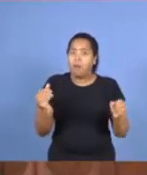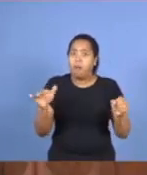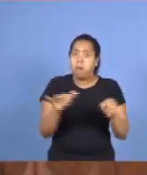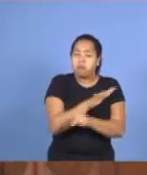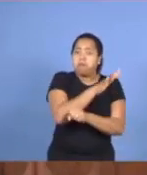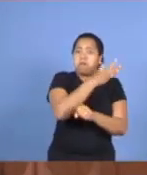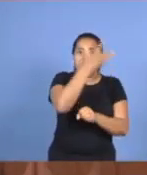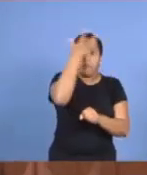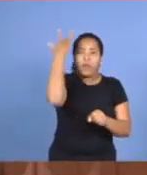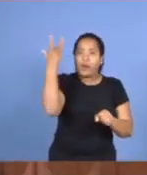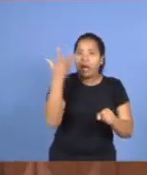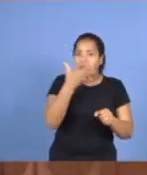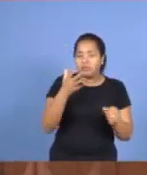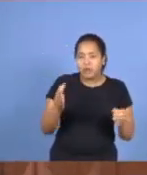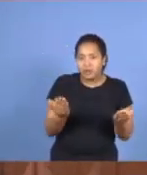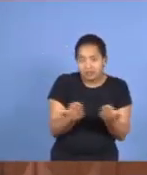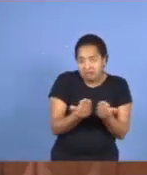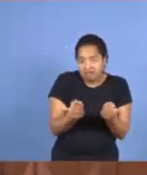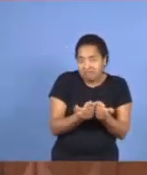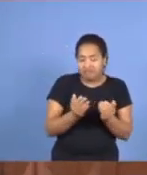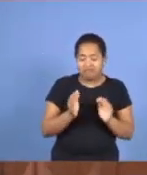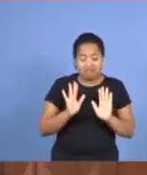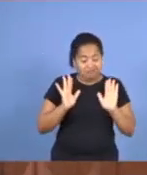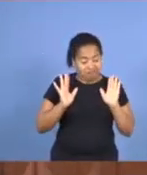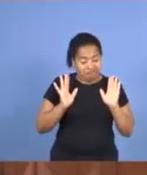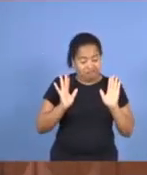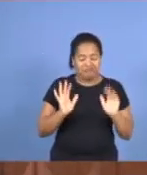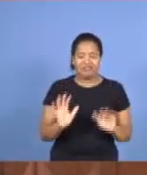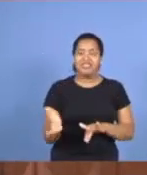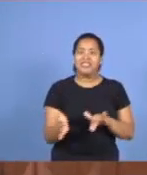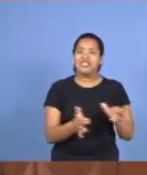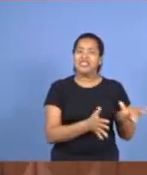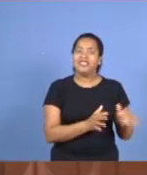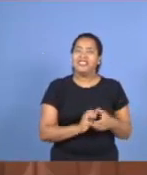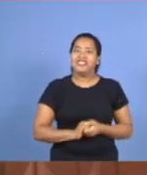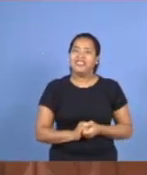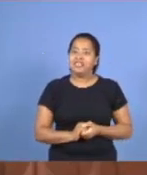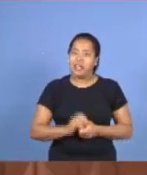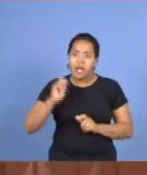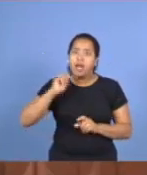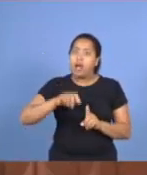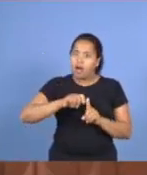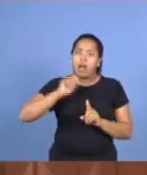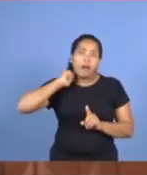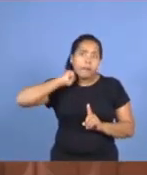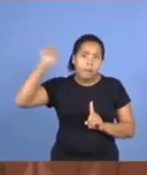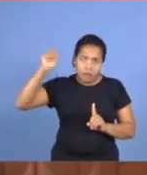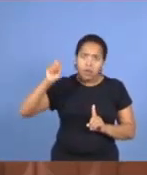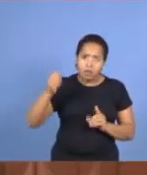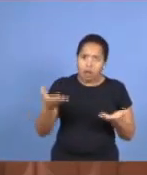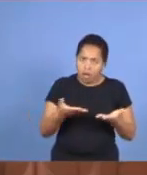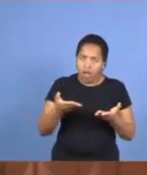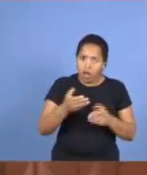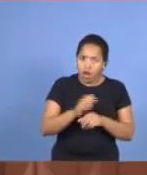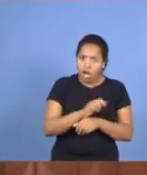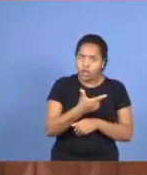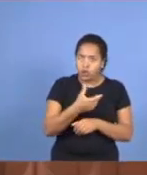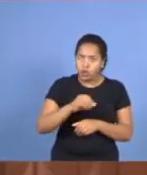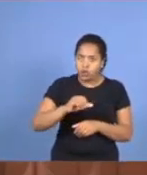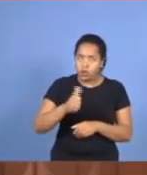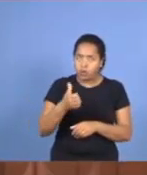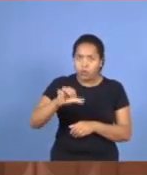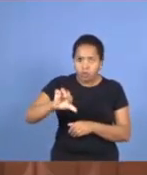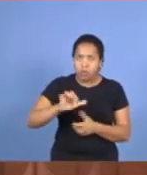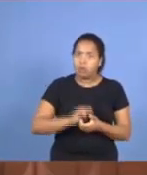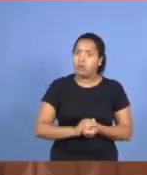crentes. 89 batismos desde o mês de abril. Abril esse ano. Só Escola Bíblica Dominical. É uma